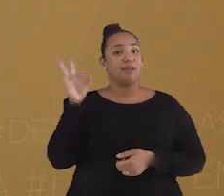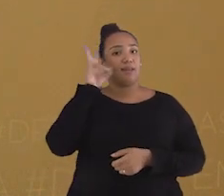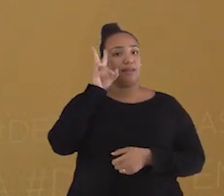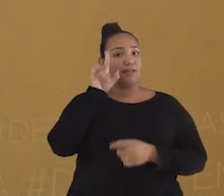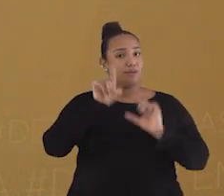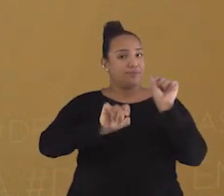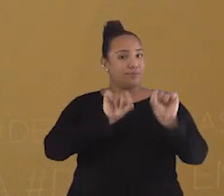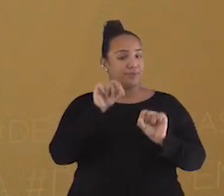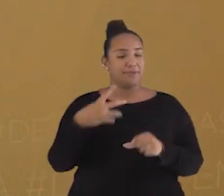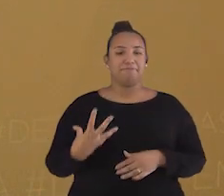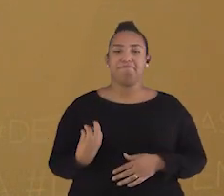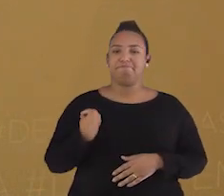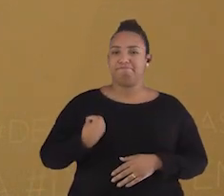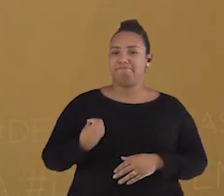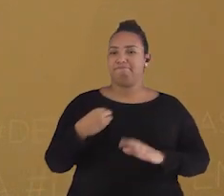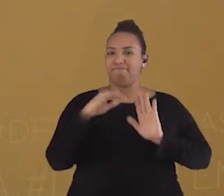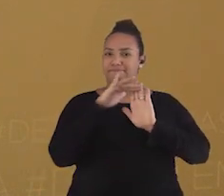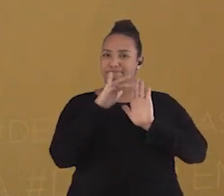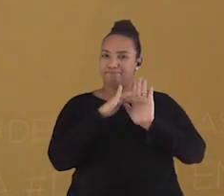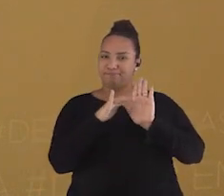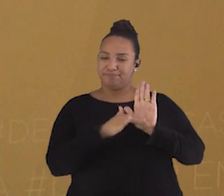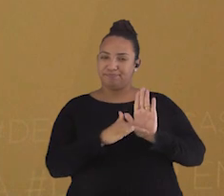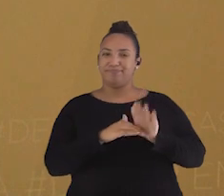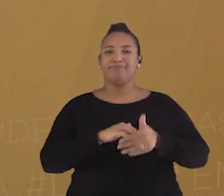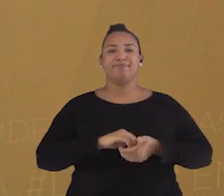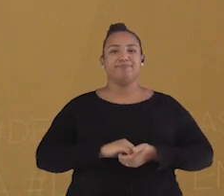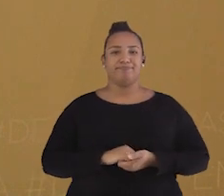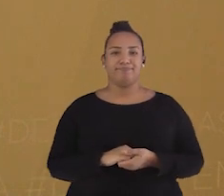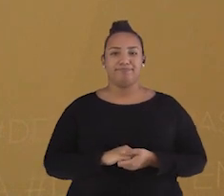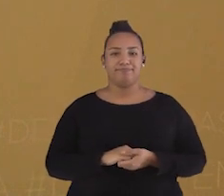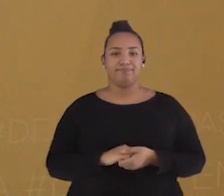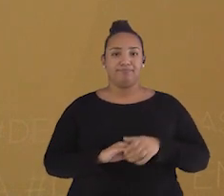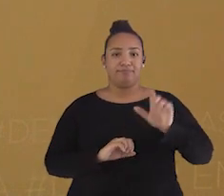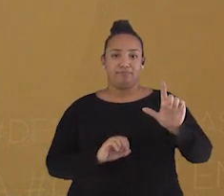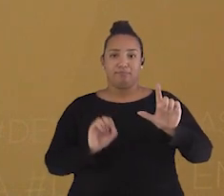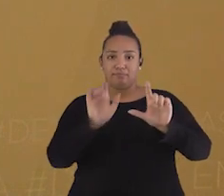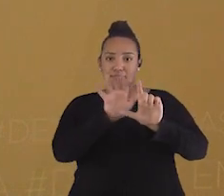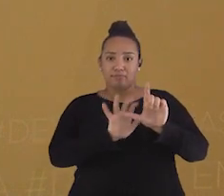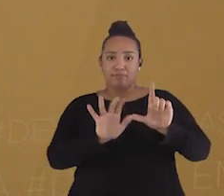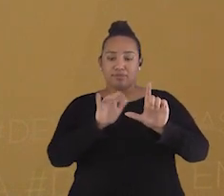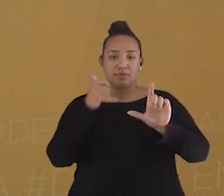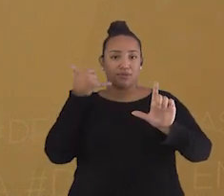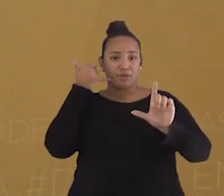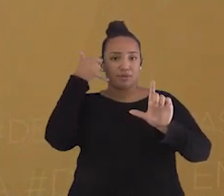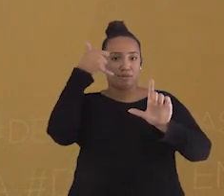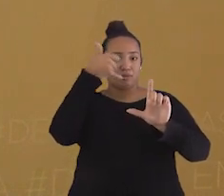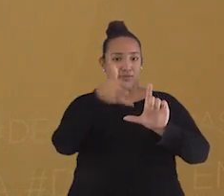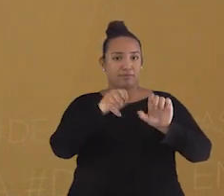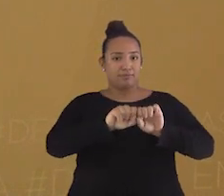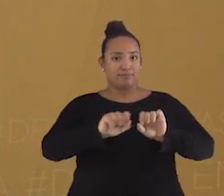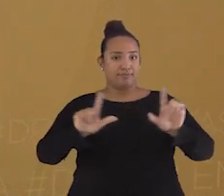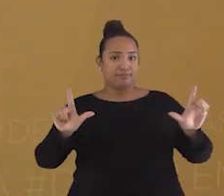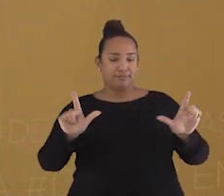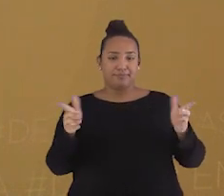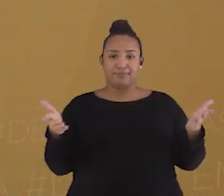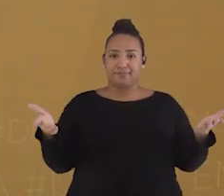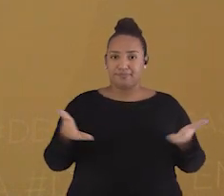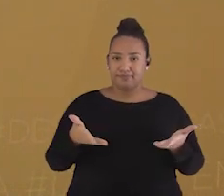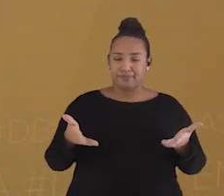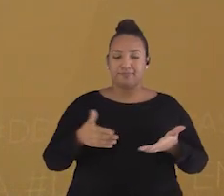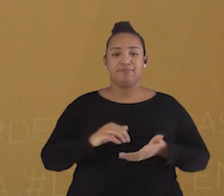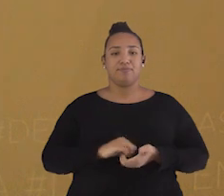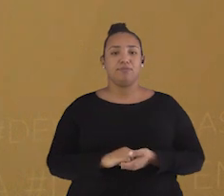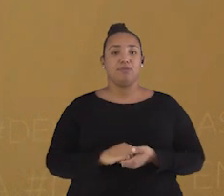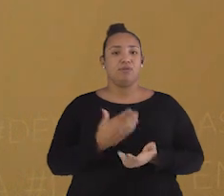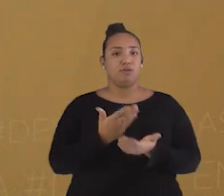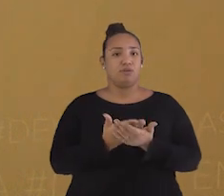Não se esqueça de garantir a sua participação nessa aula, apontando a câmera do seu celular para o QR Code que está na